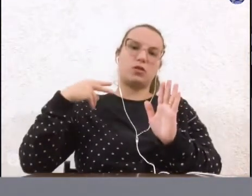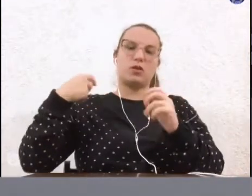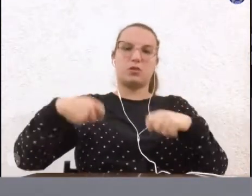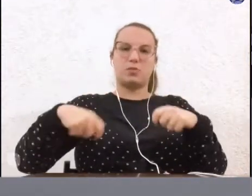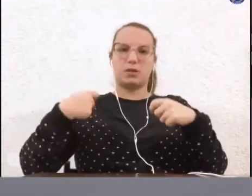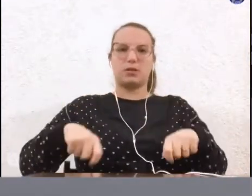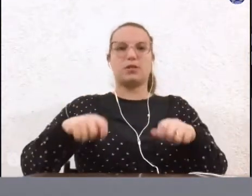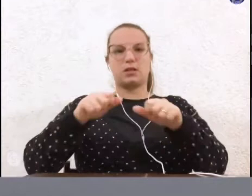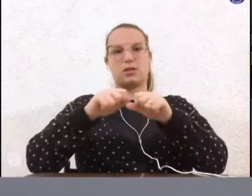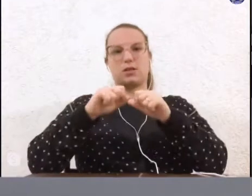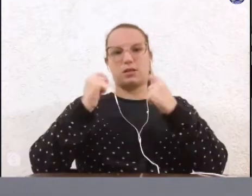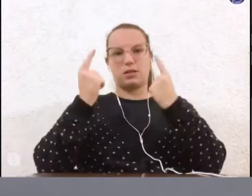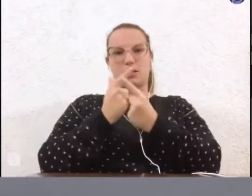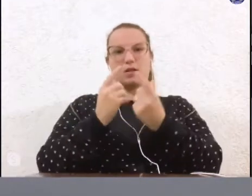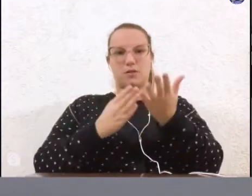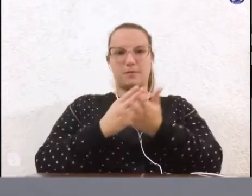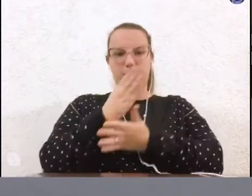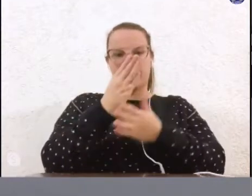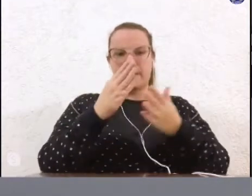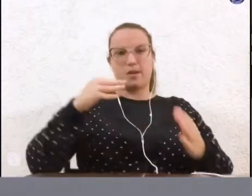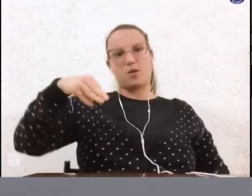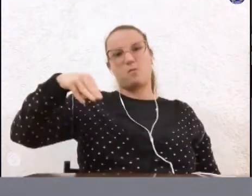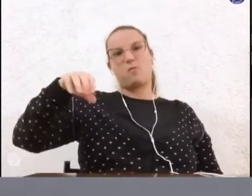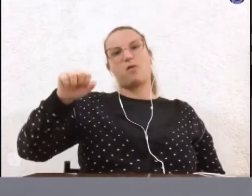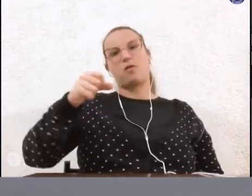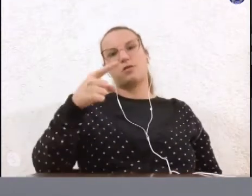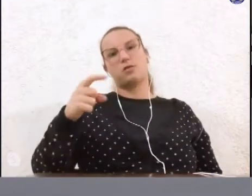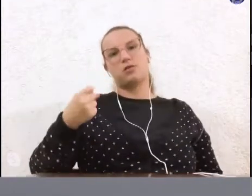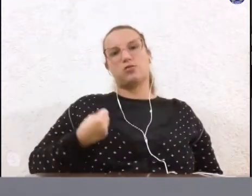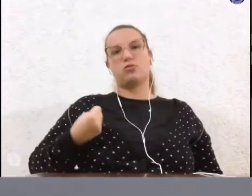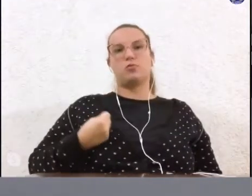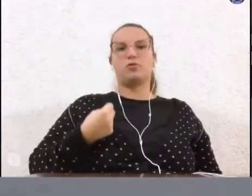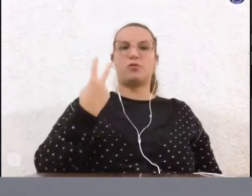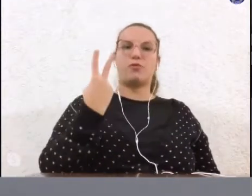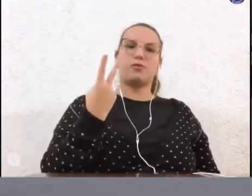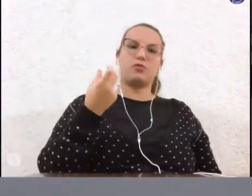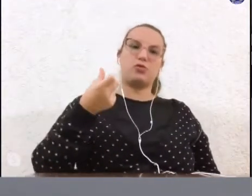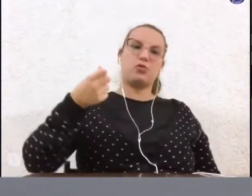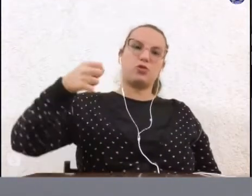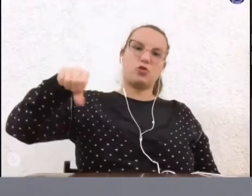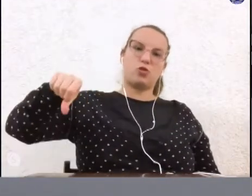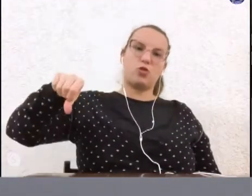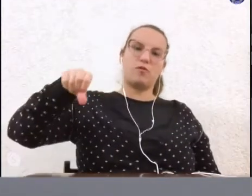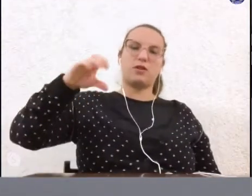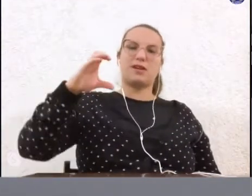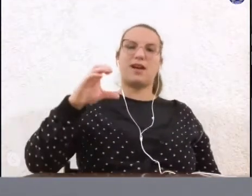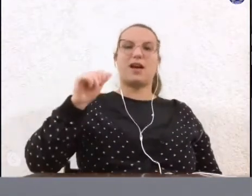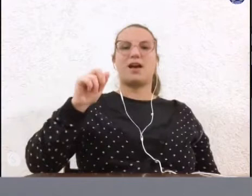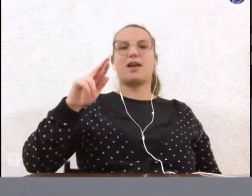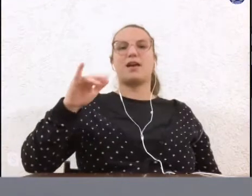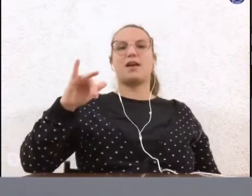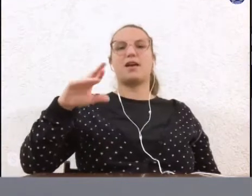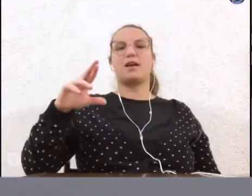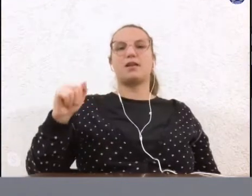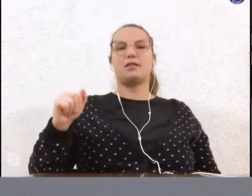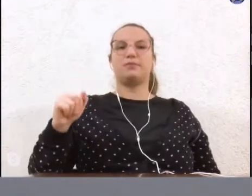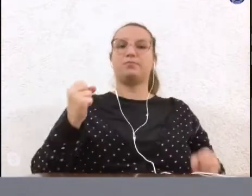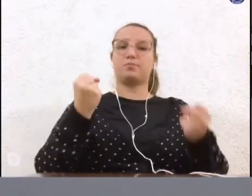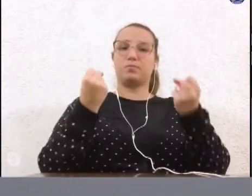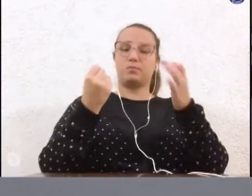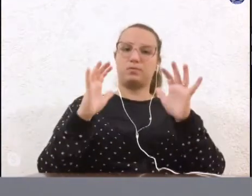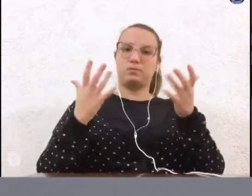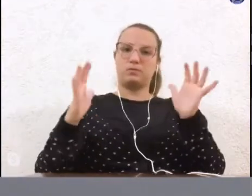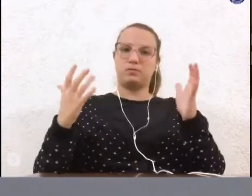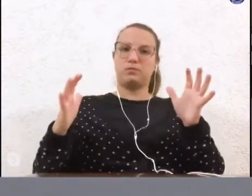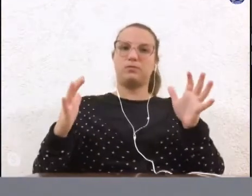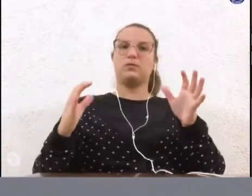Moção número 29, de autoria do vereador Carreira. Congratulações para o